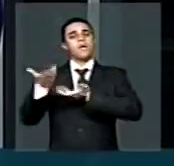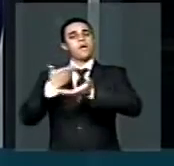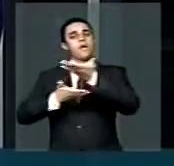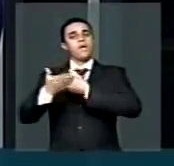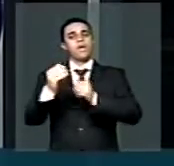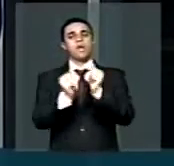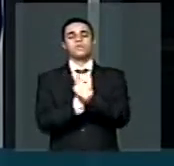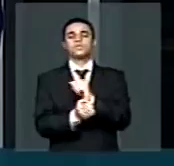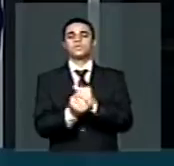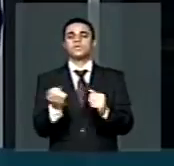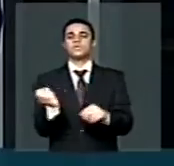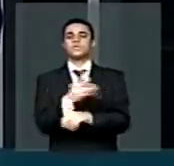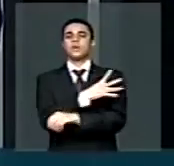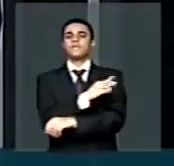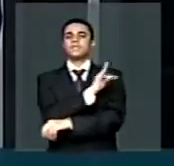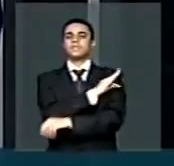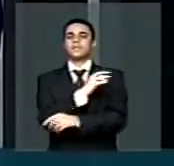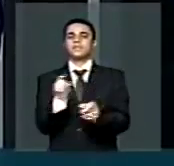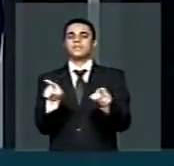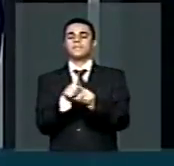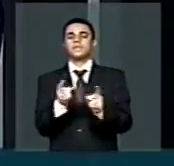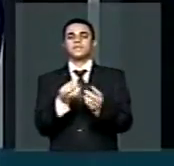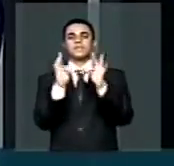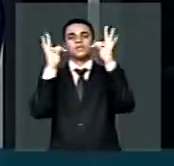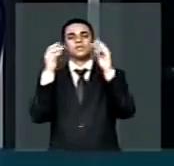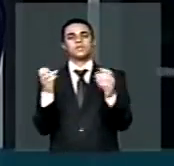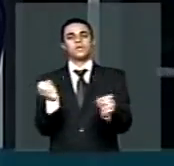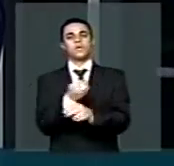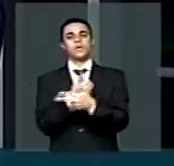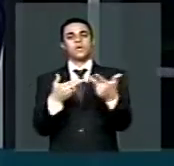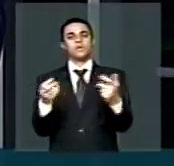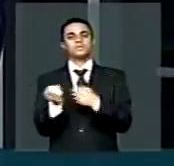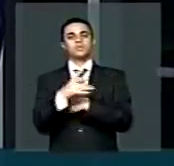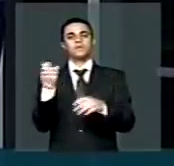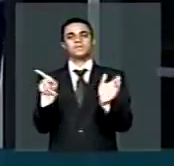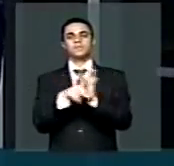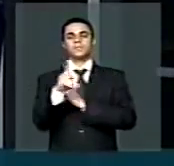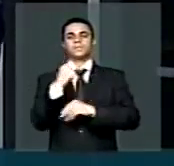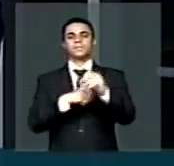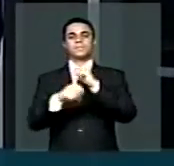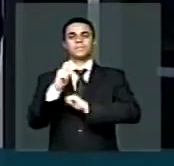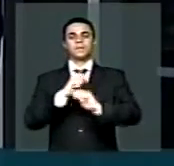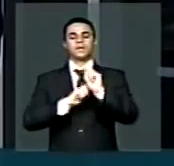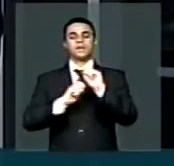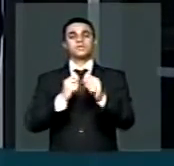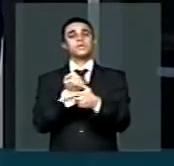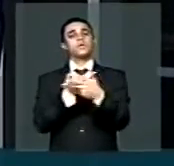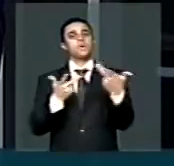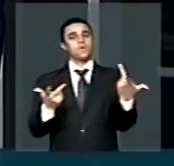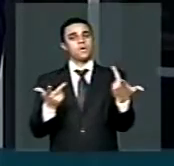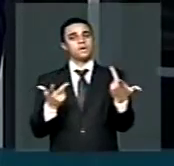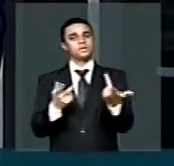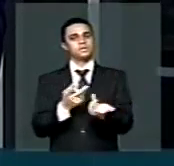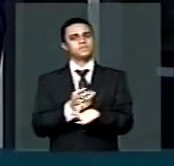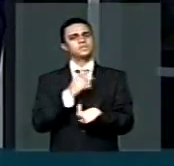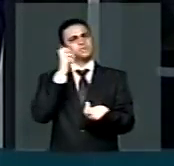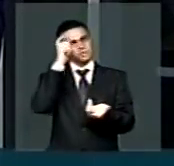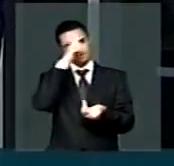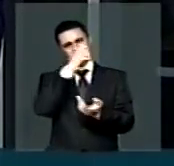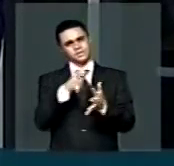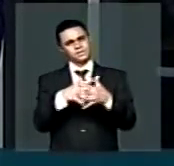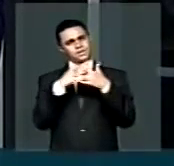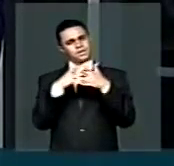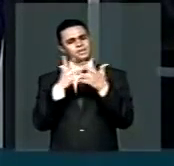tecnológica e melhorias de mercado. São obras complexas. Aqui ressalto a